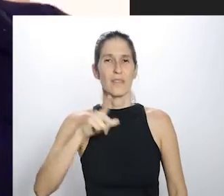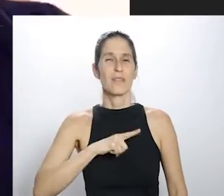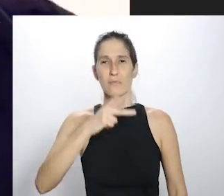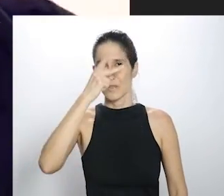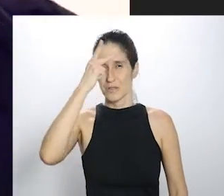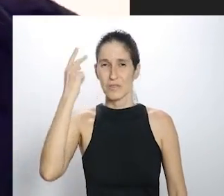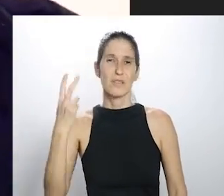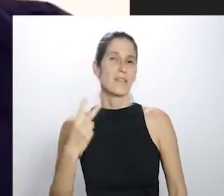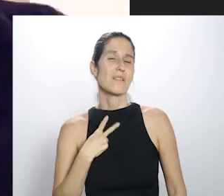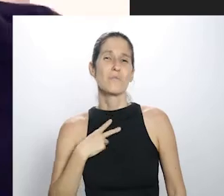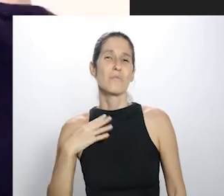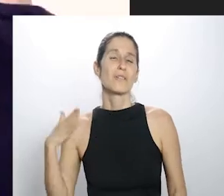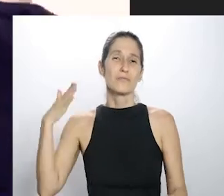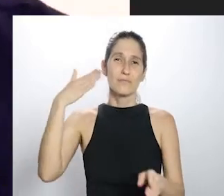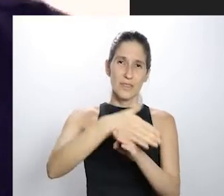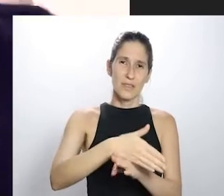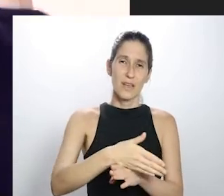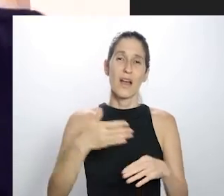presencial,